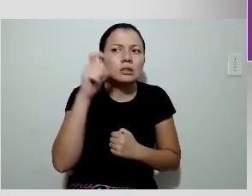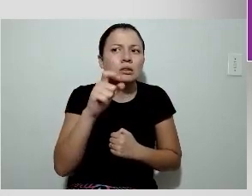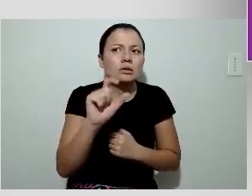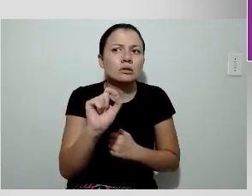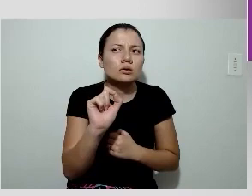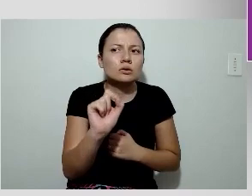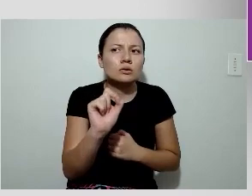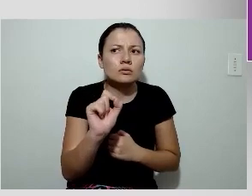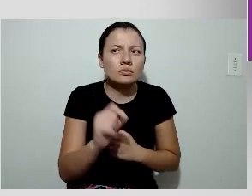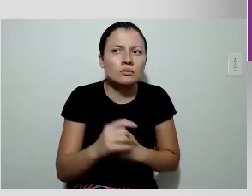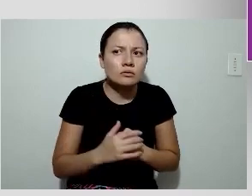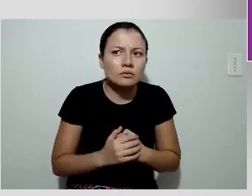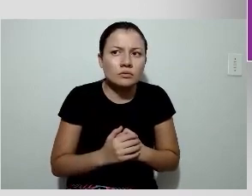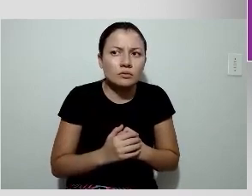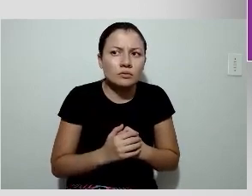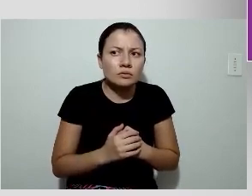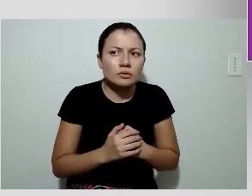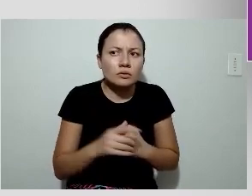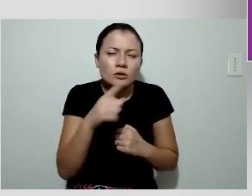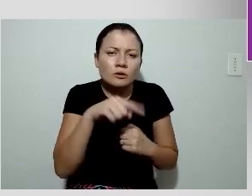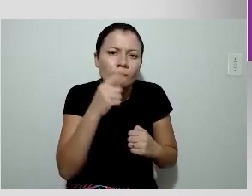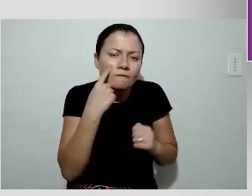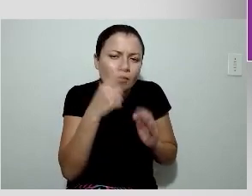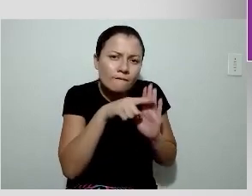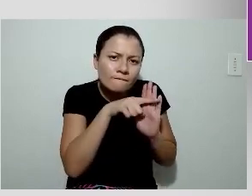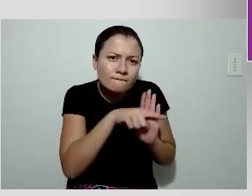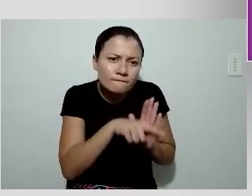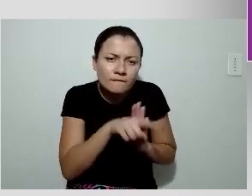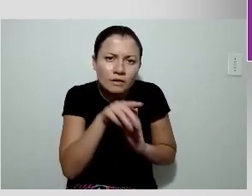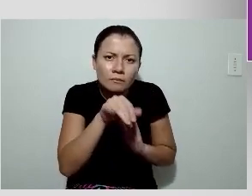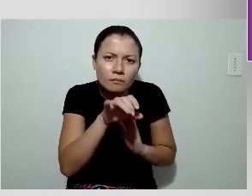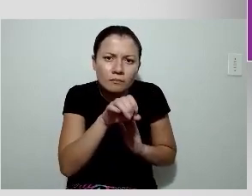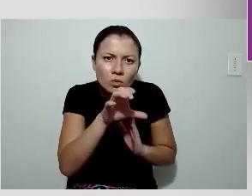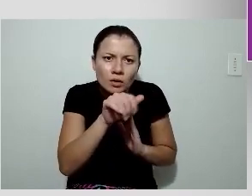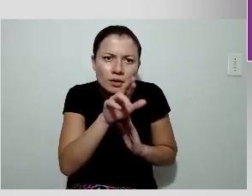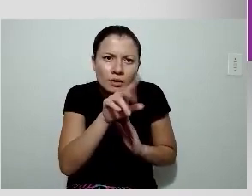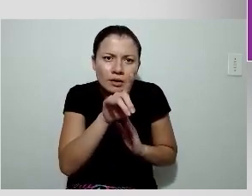na perfusão miocárdica havia